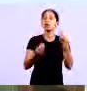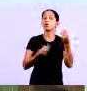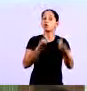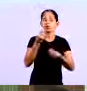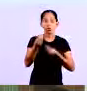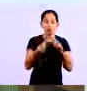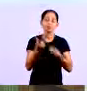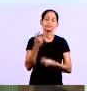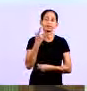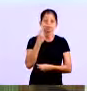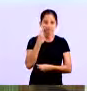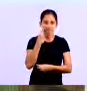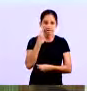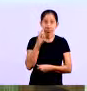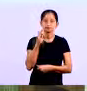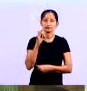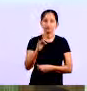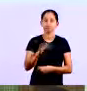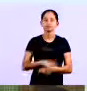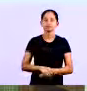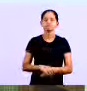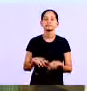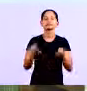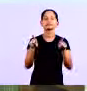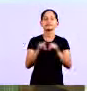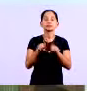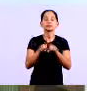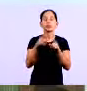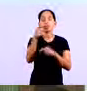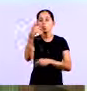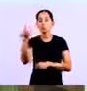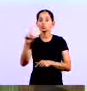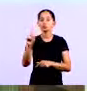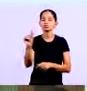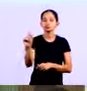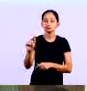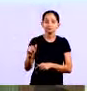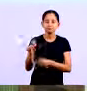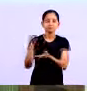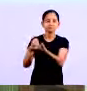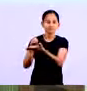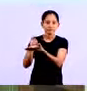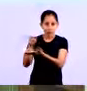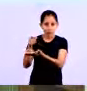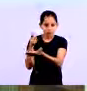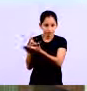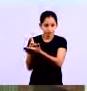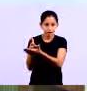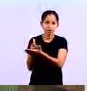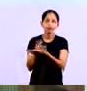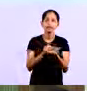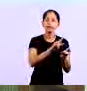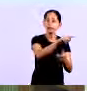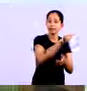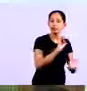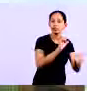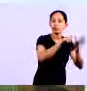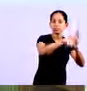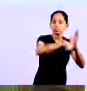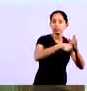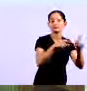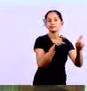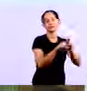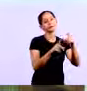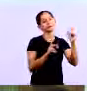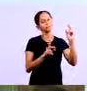verifique. Um outro fator também que pode provocar esse aumento no contas a receber são atrasos dos clientes. Muitas vezes você